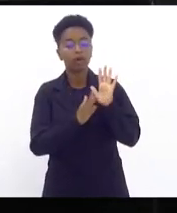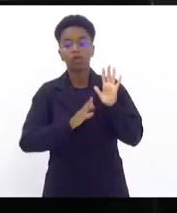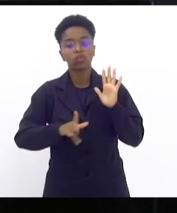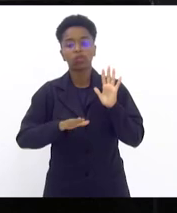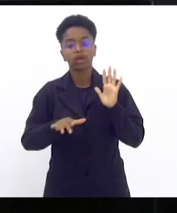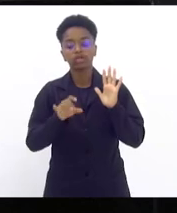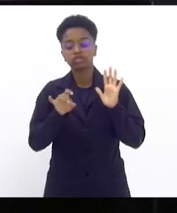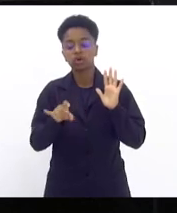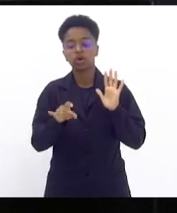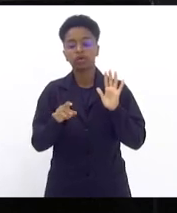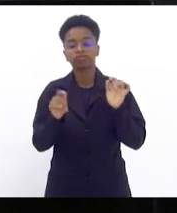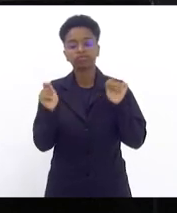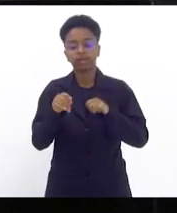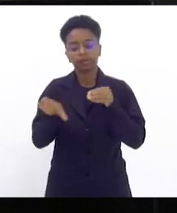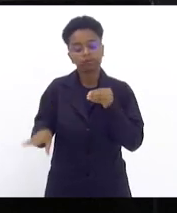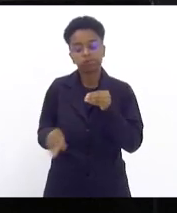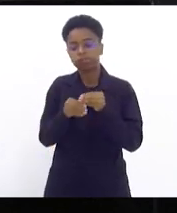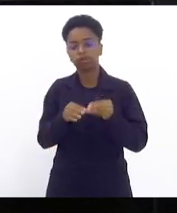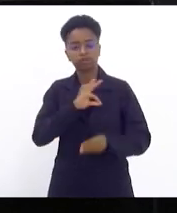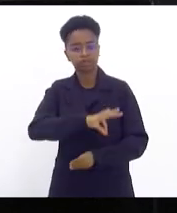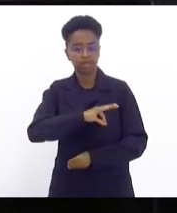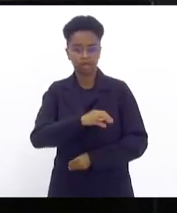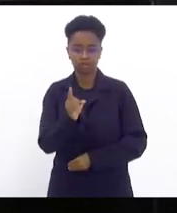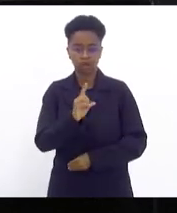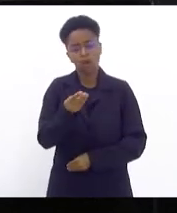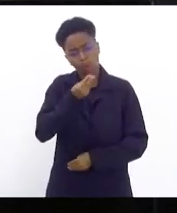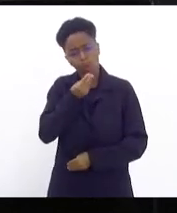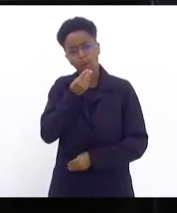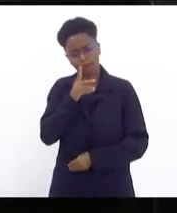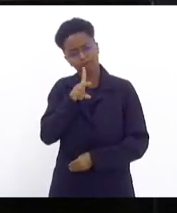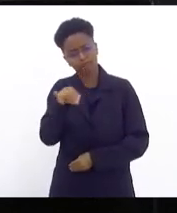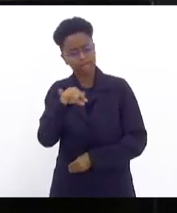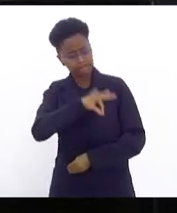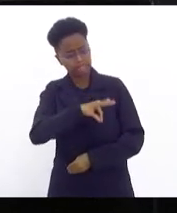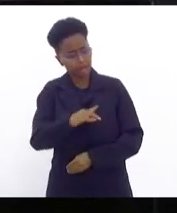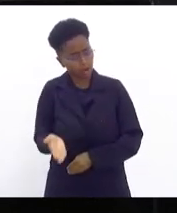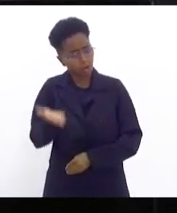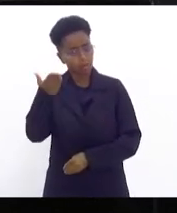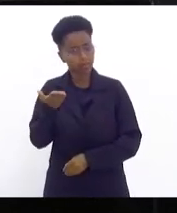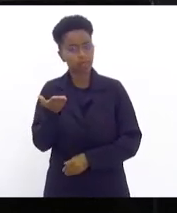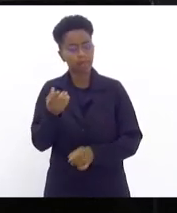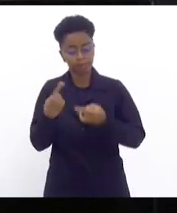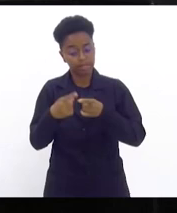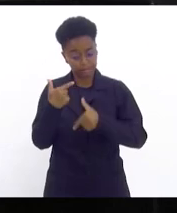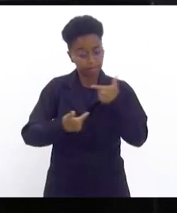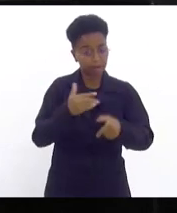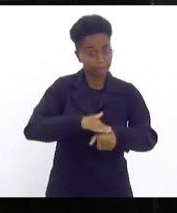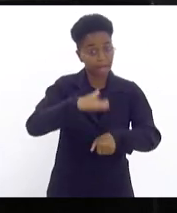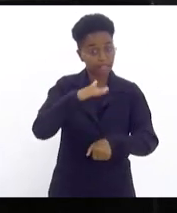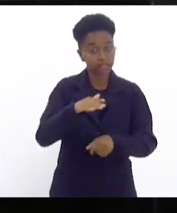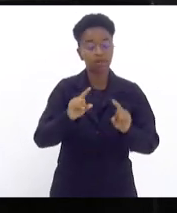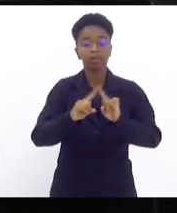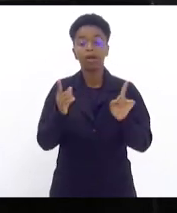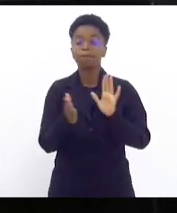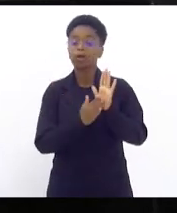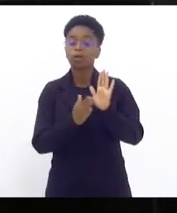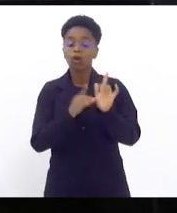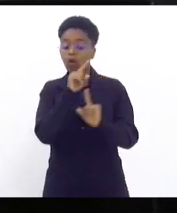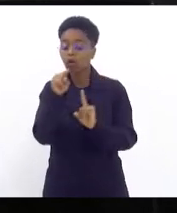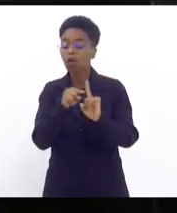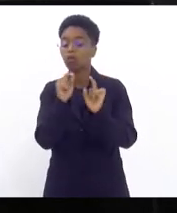professor ganhar mais. É óbvio que ele vai ganhar mais, ele vai trabalhar mais, mas essa proposta tem como objetivo